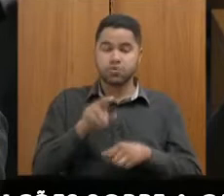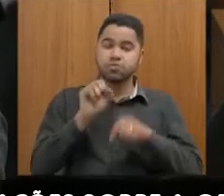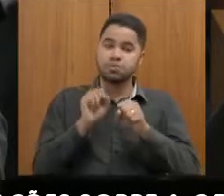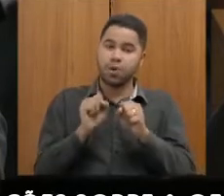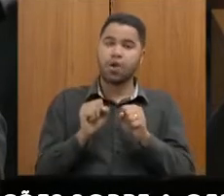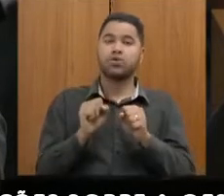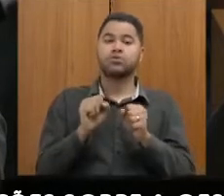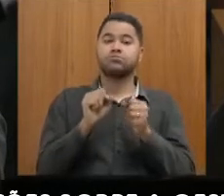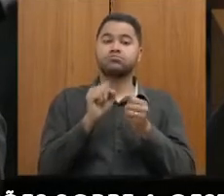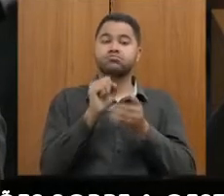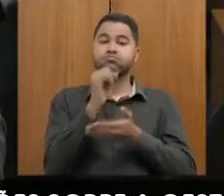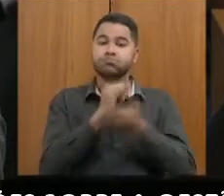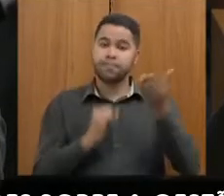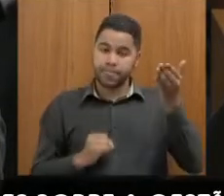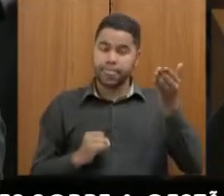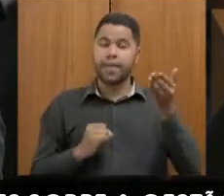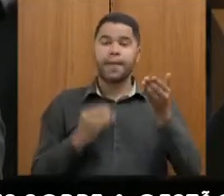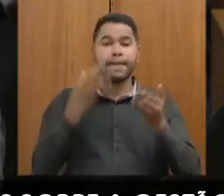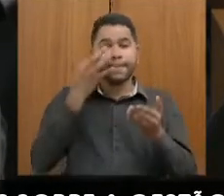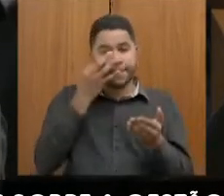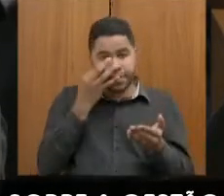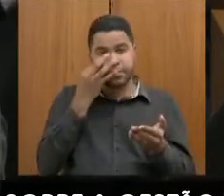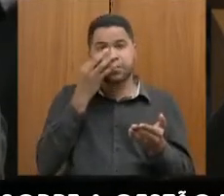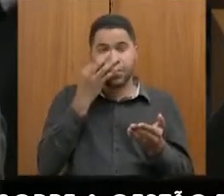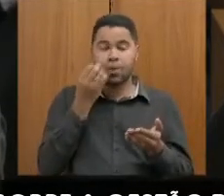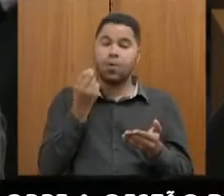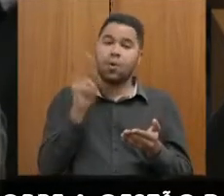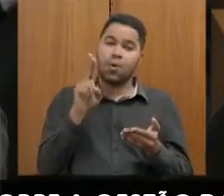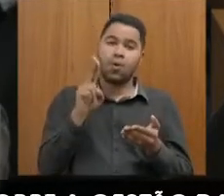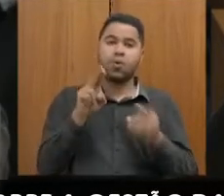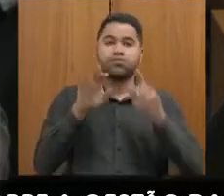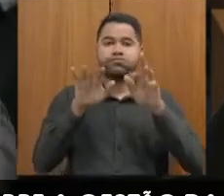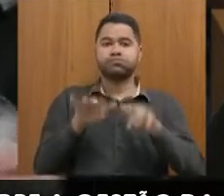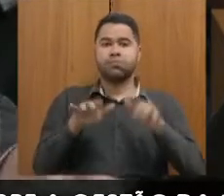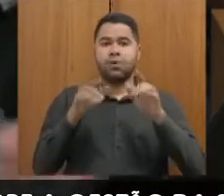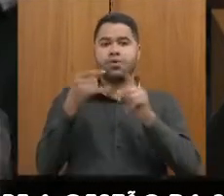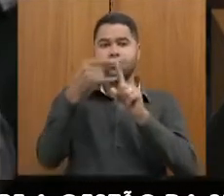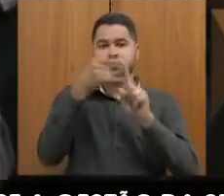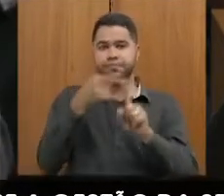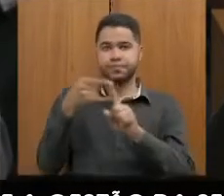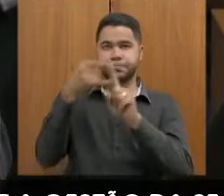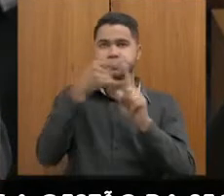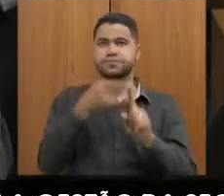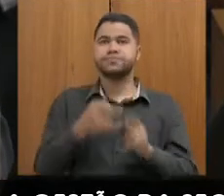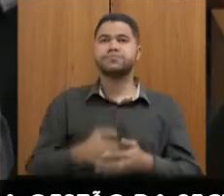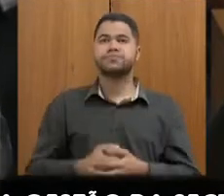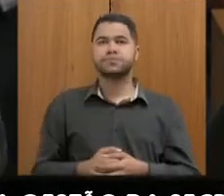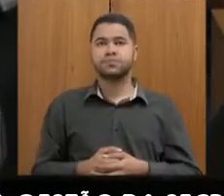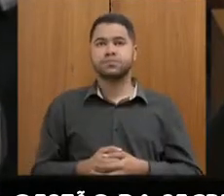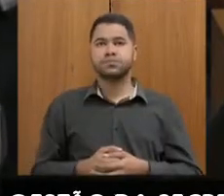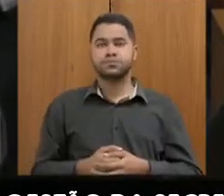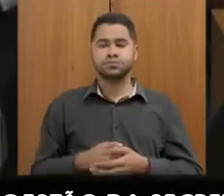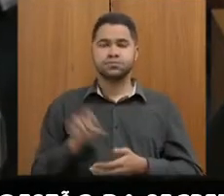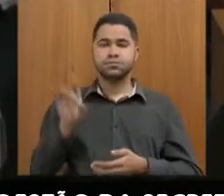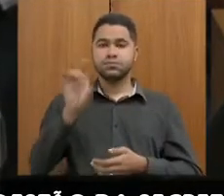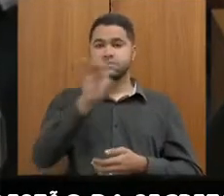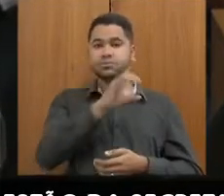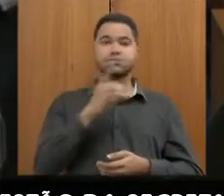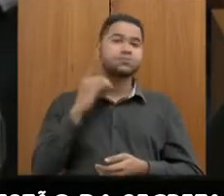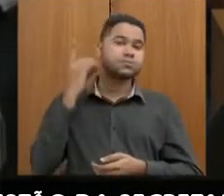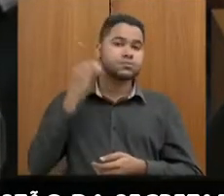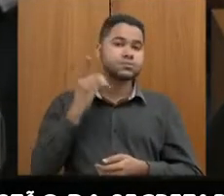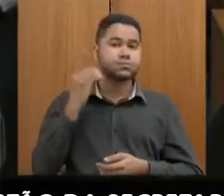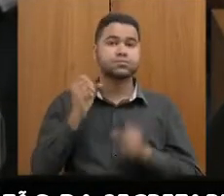se inscrever pessoalmente junto à assessoria da comissão ou pelo chat de Zoom. Cada deputado poderá fazer uma